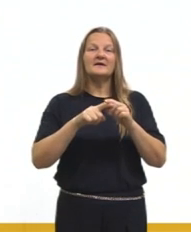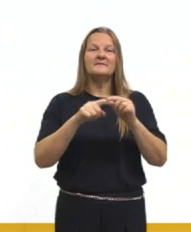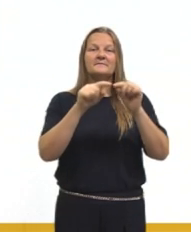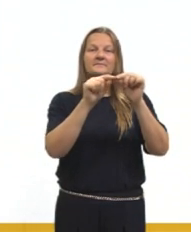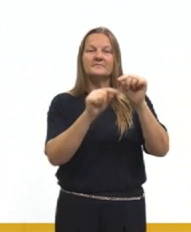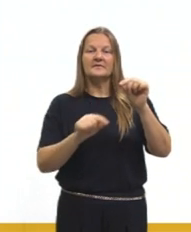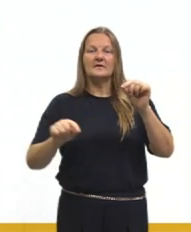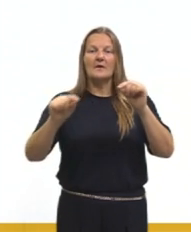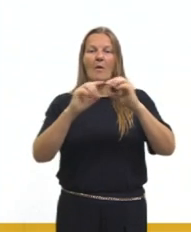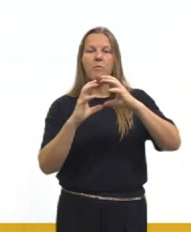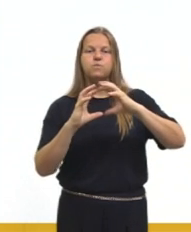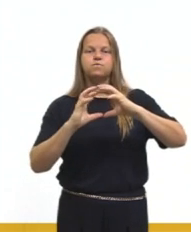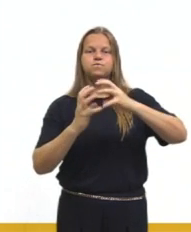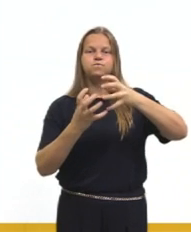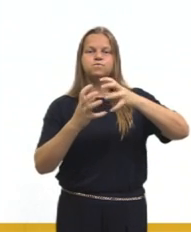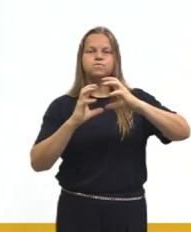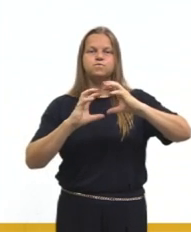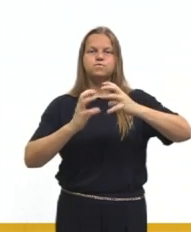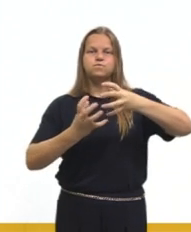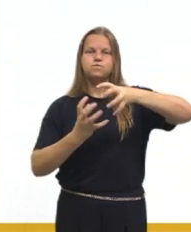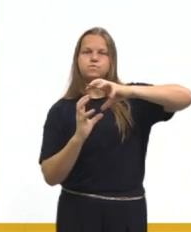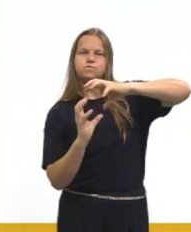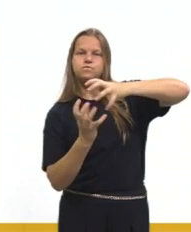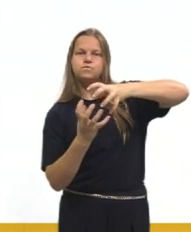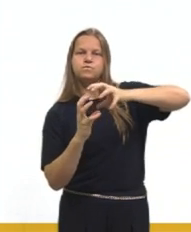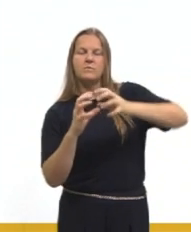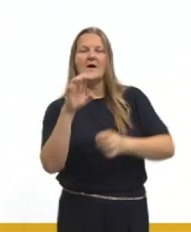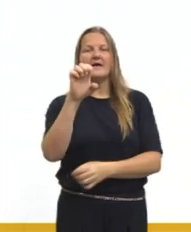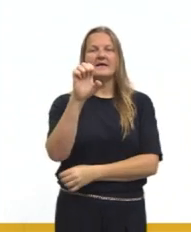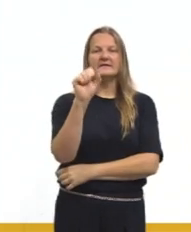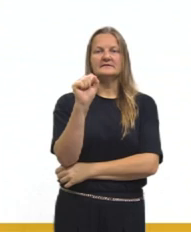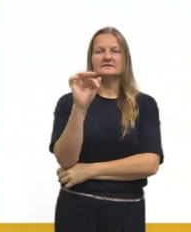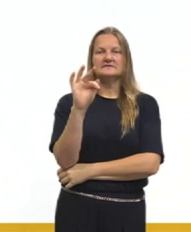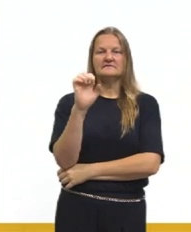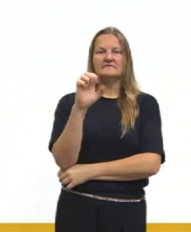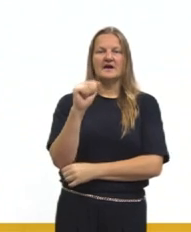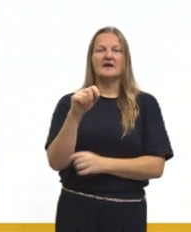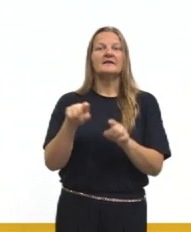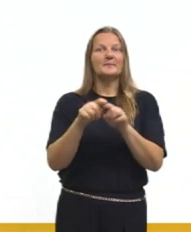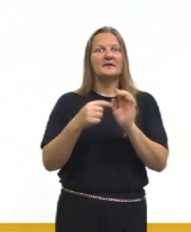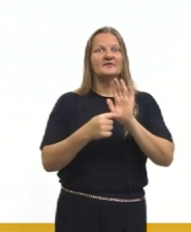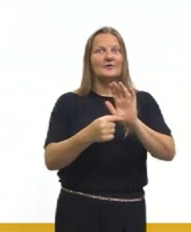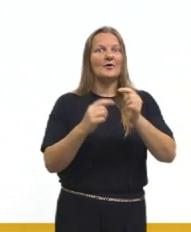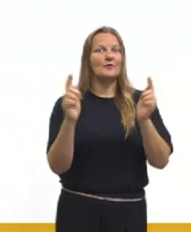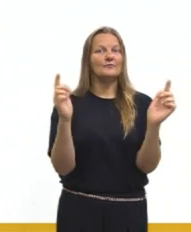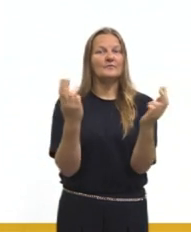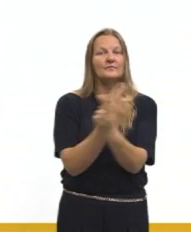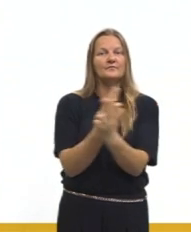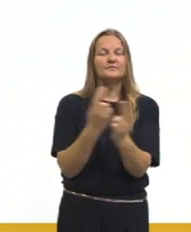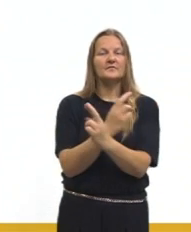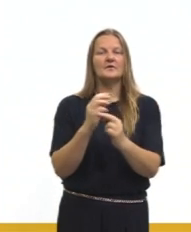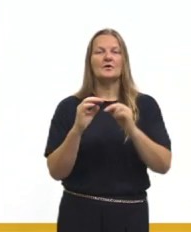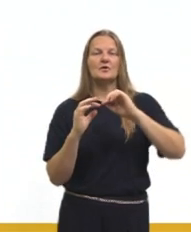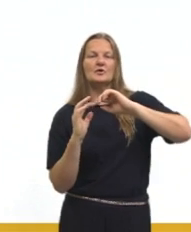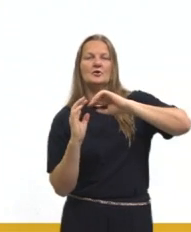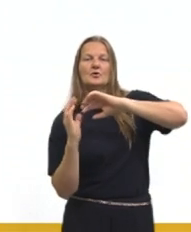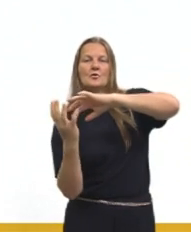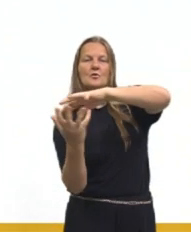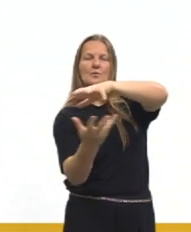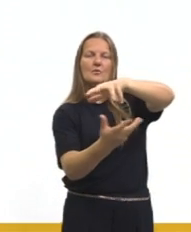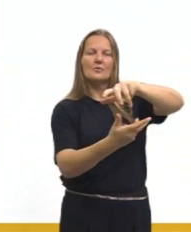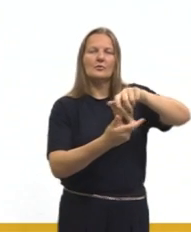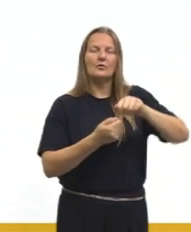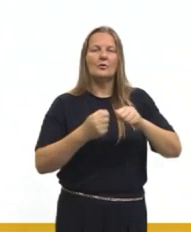Trazendo até o link com a geografia. Nós tínhamos ali, então, o globo terrestre, meridianos, linha do Equador.